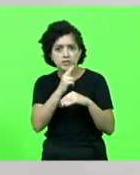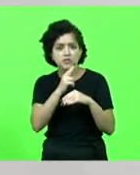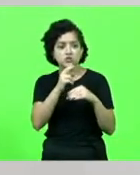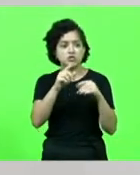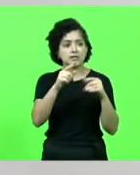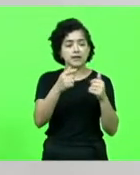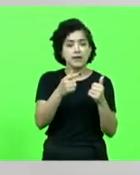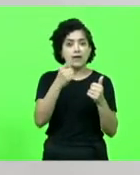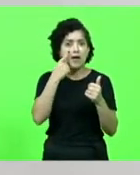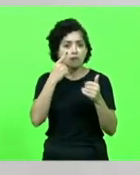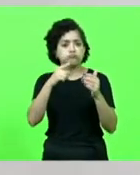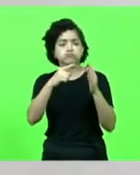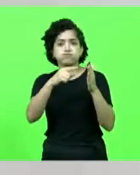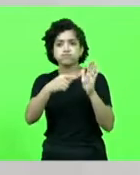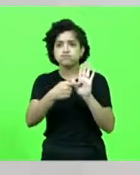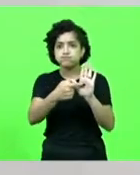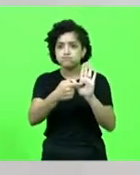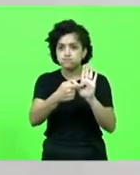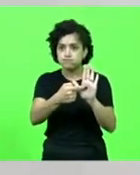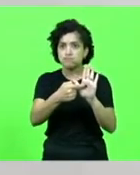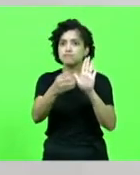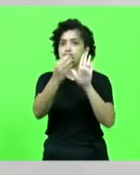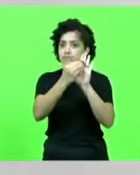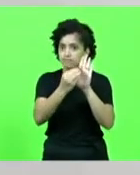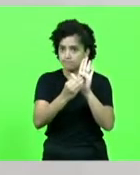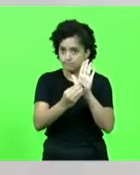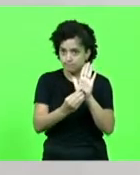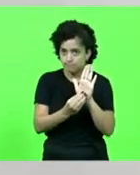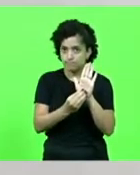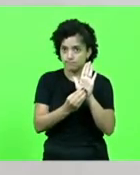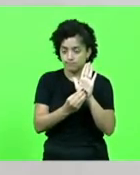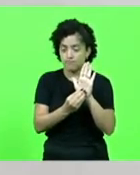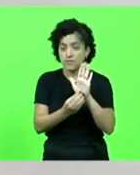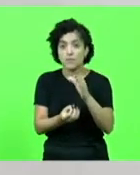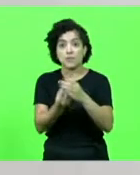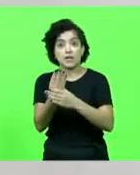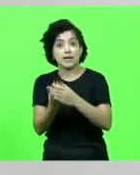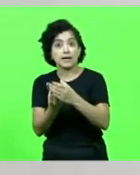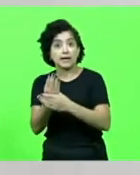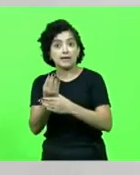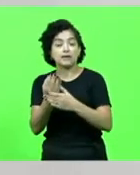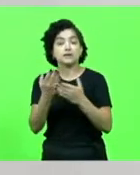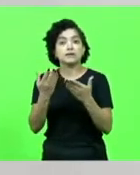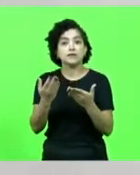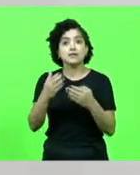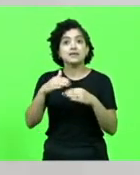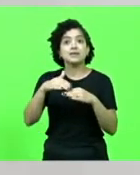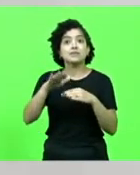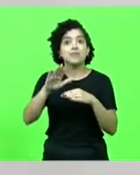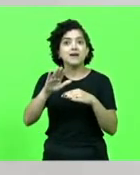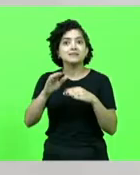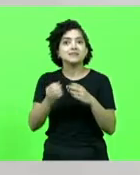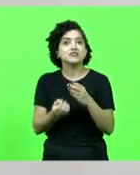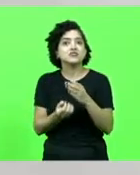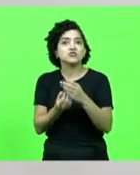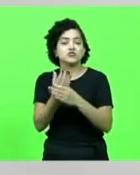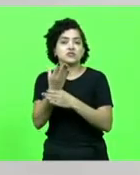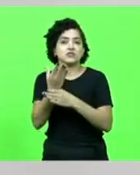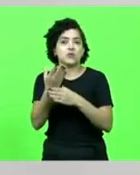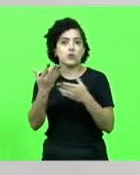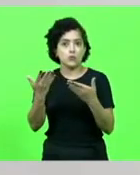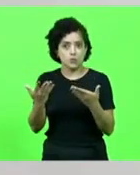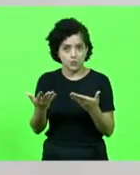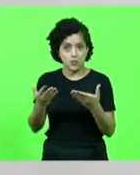incluindo a autorização para o cultivo da macroalga aqui em Santa Catarina. Mais do que isso, criamos, senhor presidente, uma